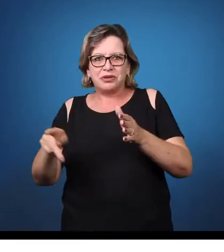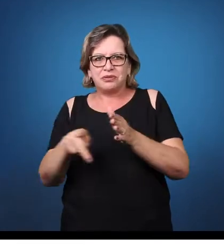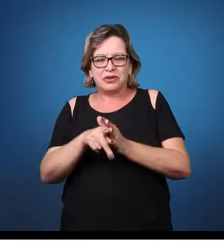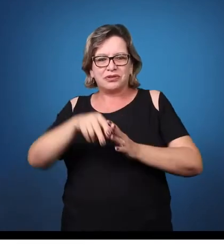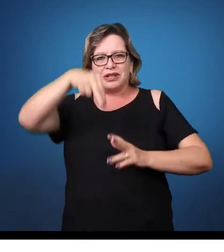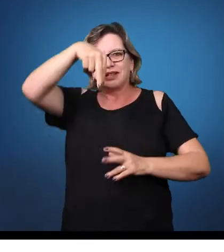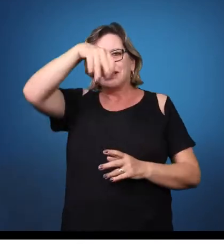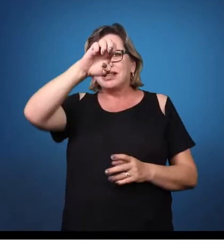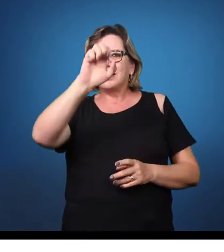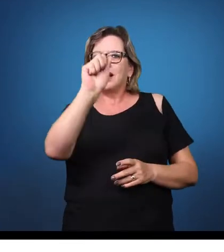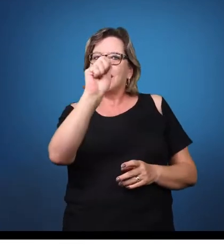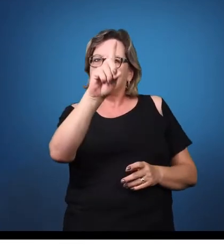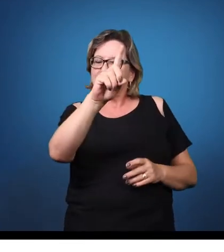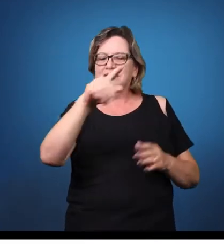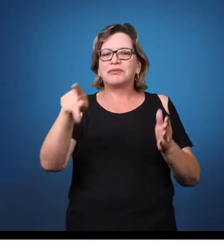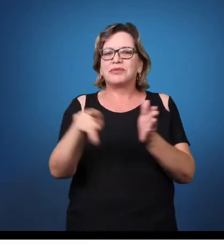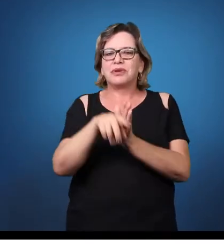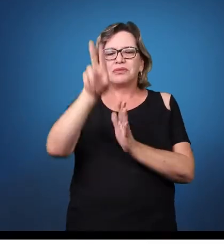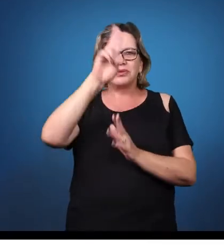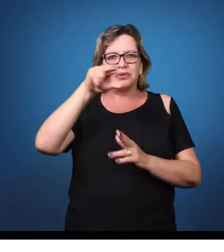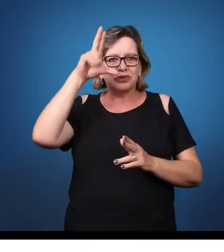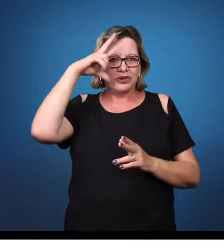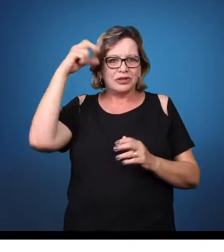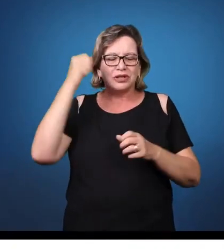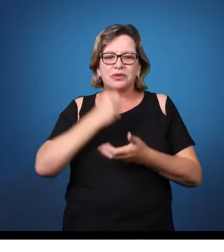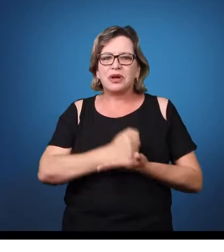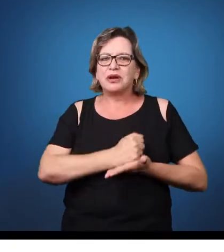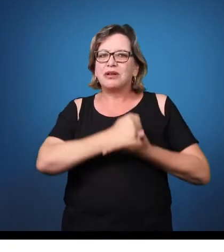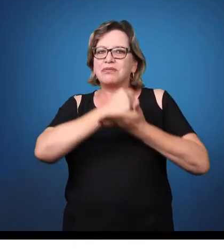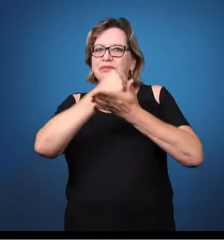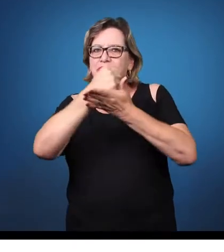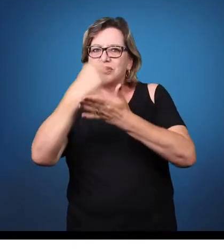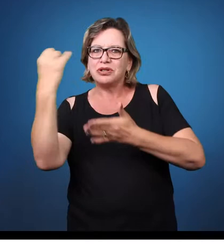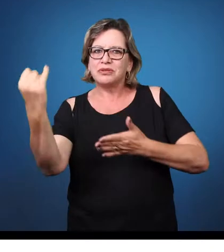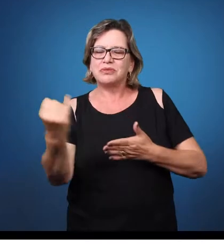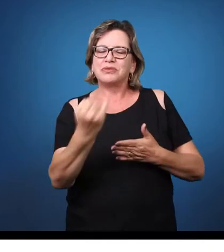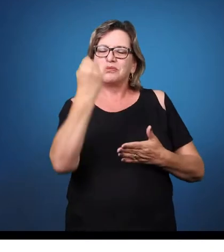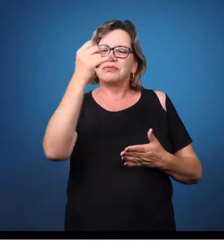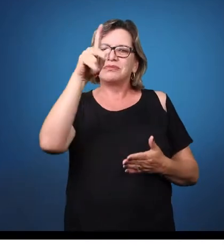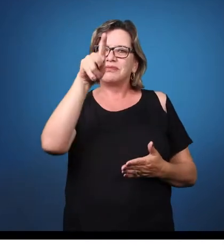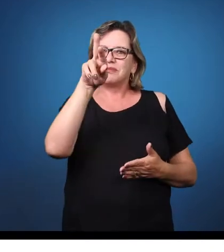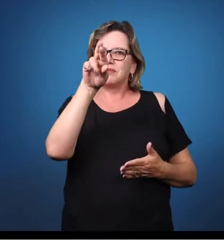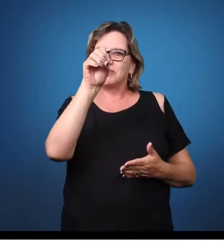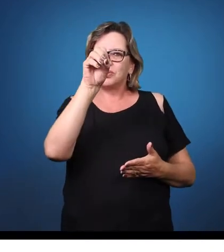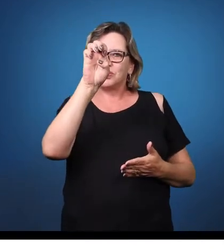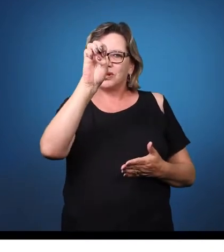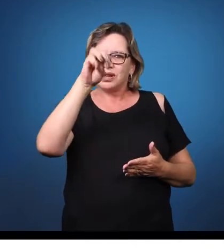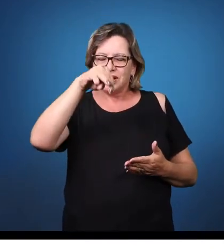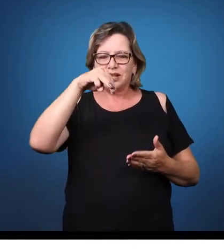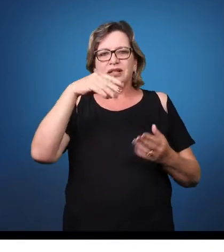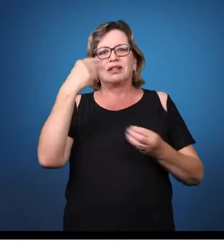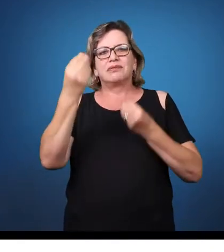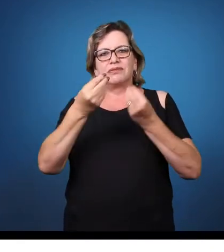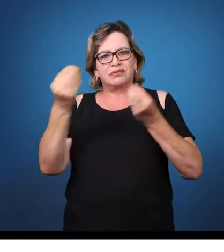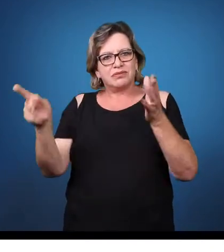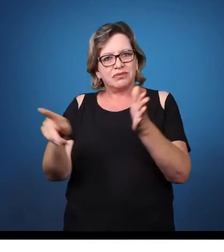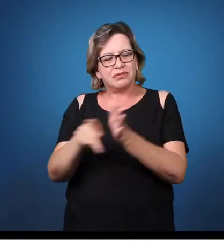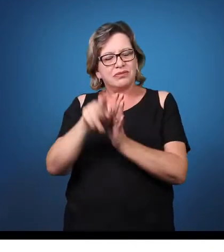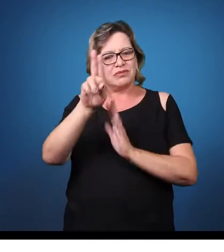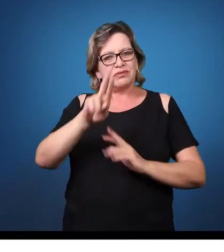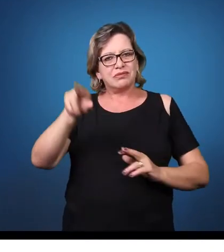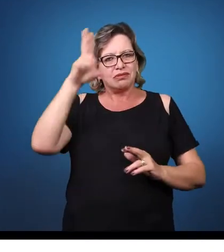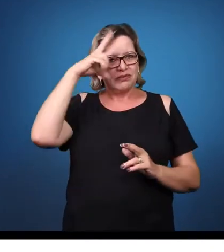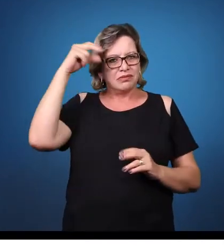à Distância da Unicentro, UNEAD, com o apoio importantíssimo da PROEM, a Pró-Reitoria de Ensino da nossa instituição.